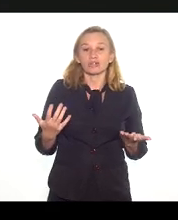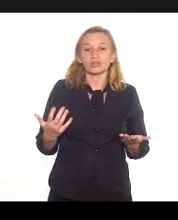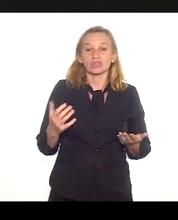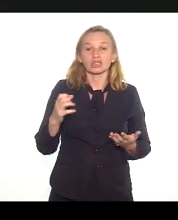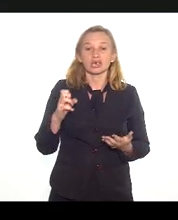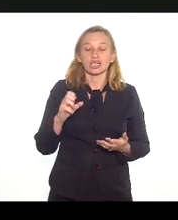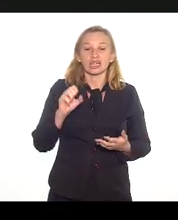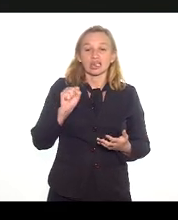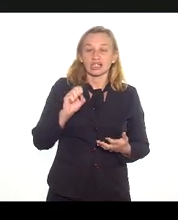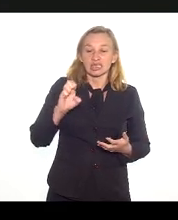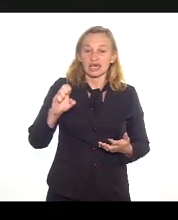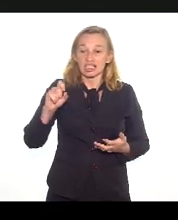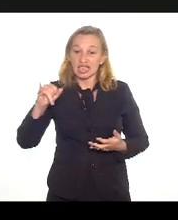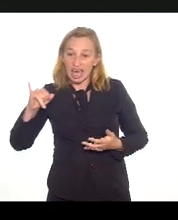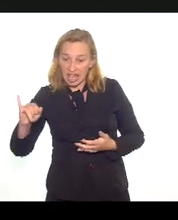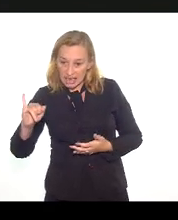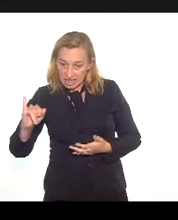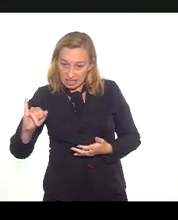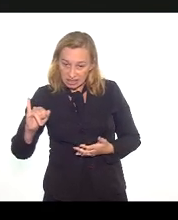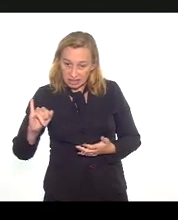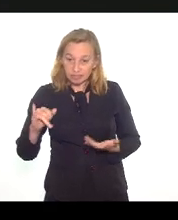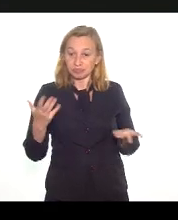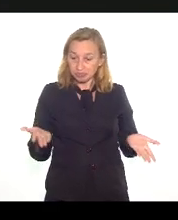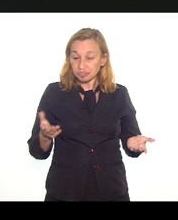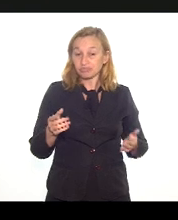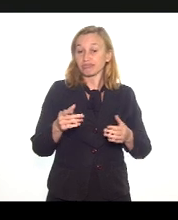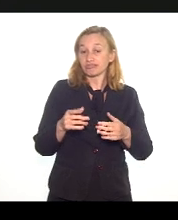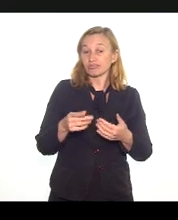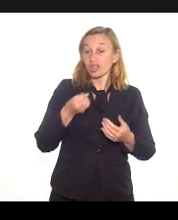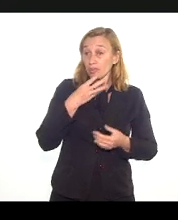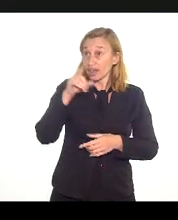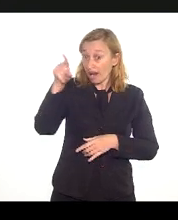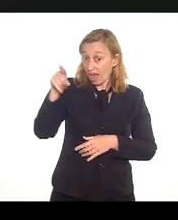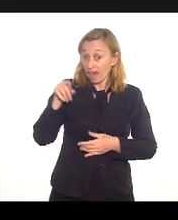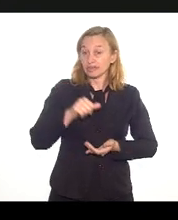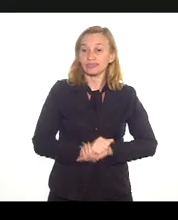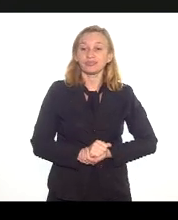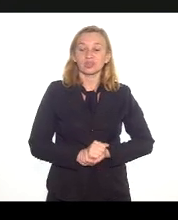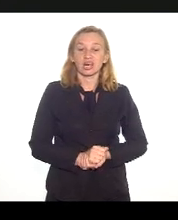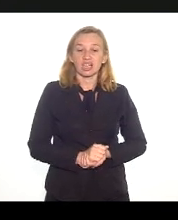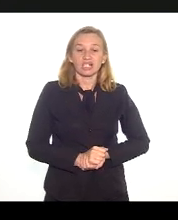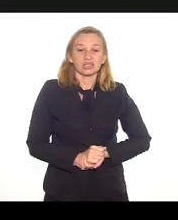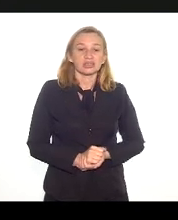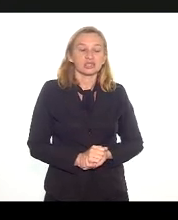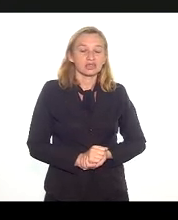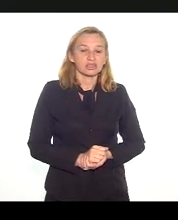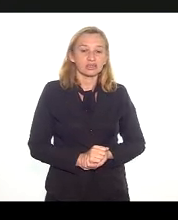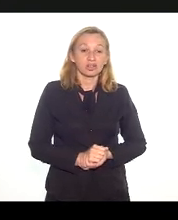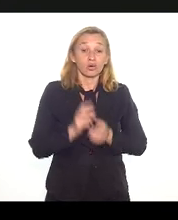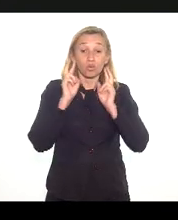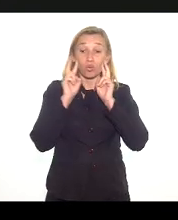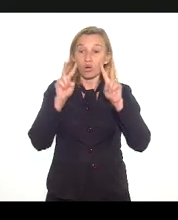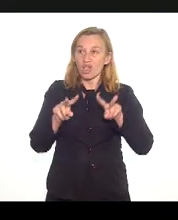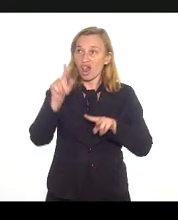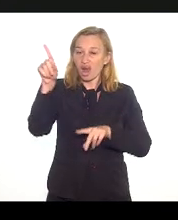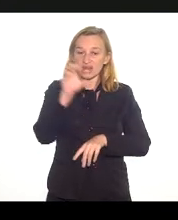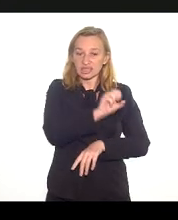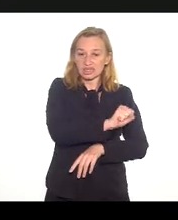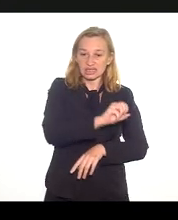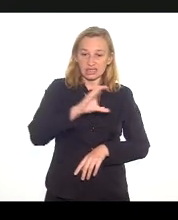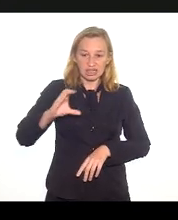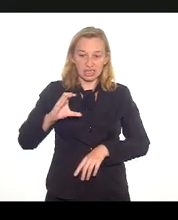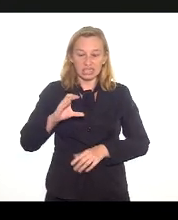César e Senai que funcionam excelentemente bem lá, então, lá é um olhar sobre Santa Catarina